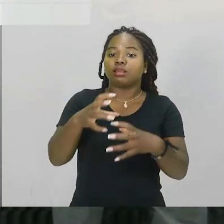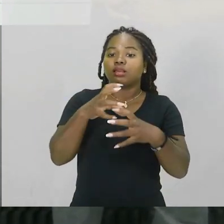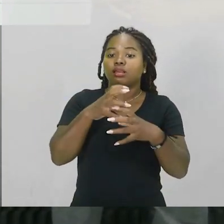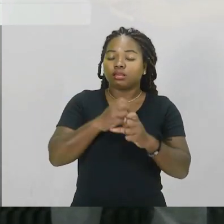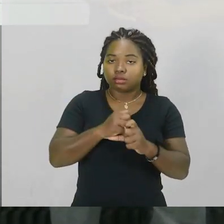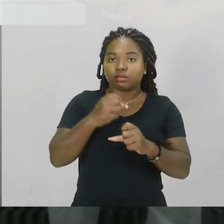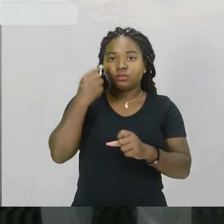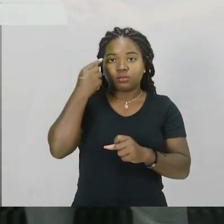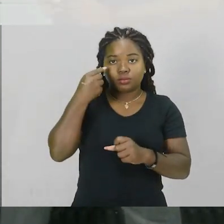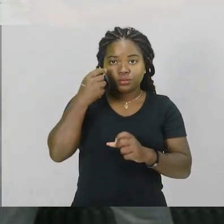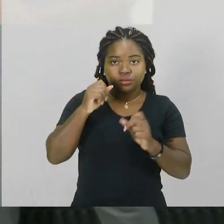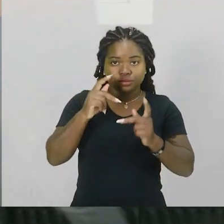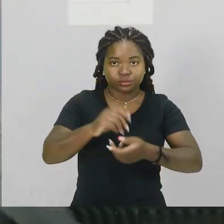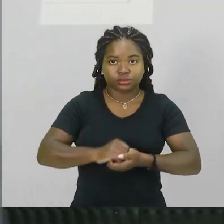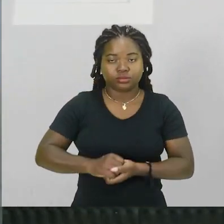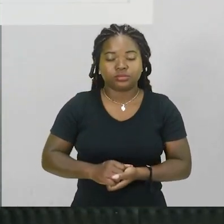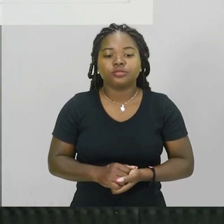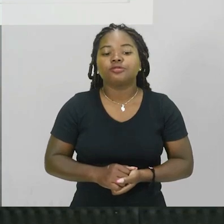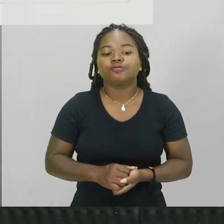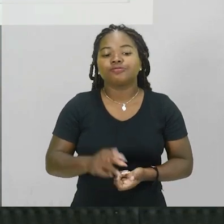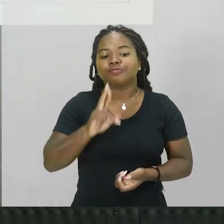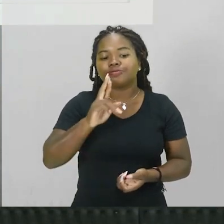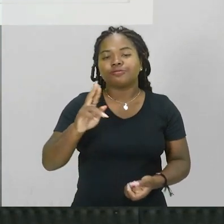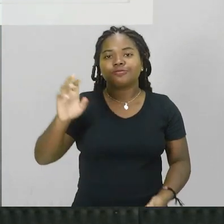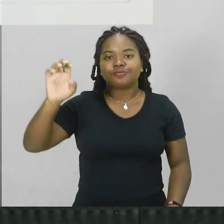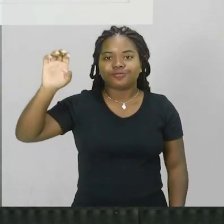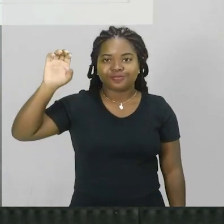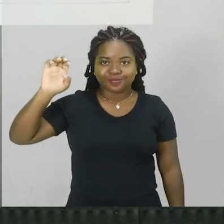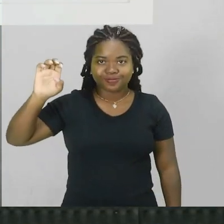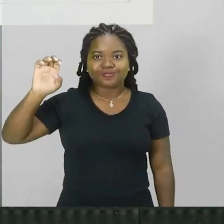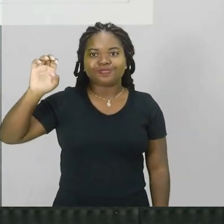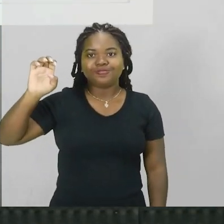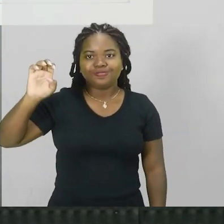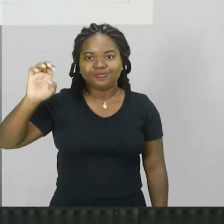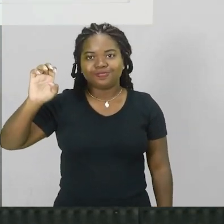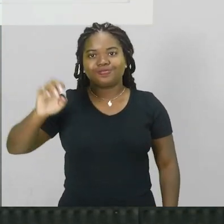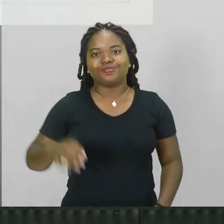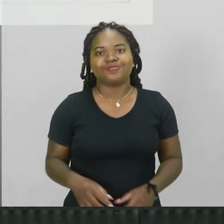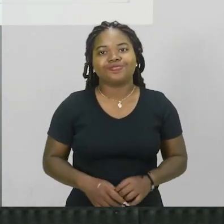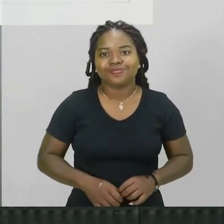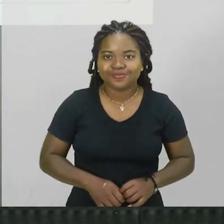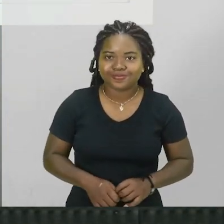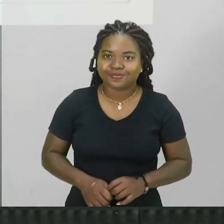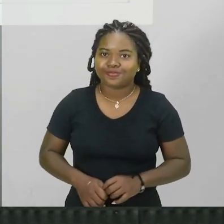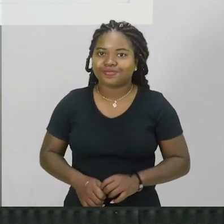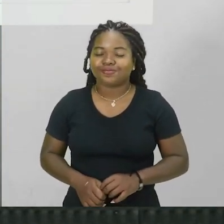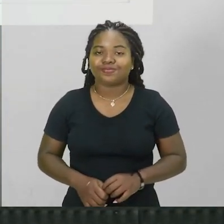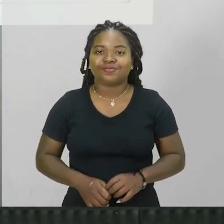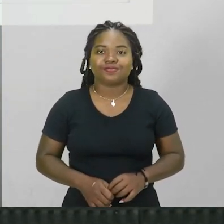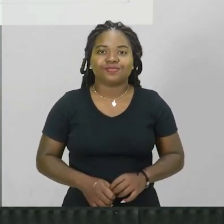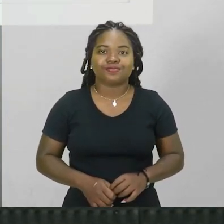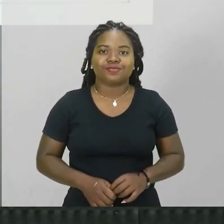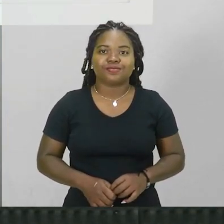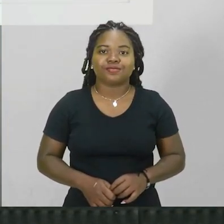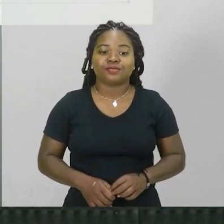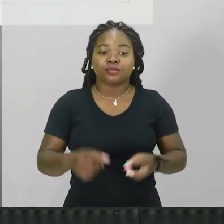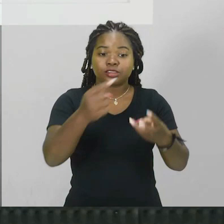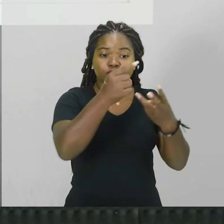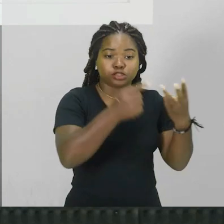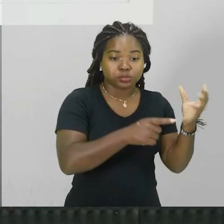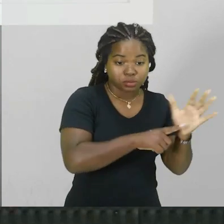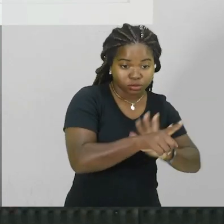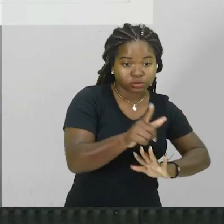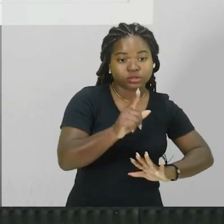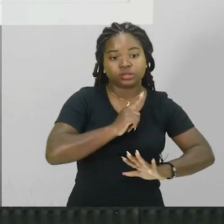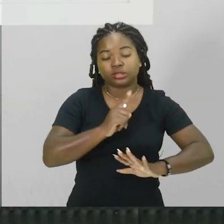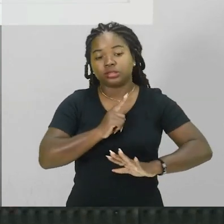para os olhos certo? então a resposta é refração luminosa tá ok? então das três questões